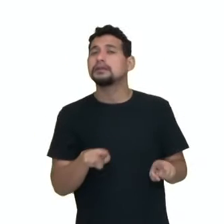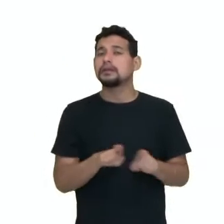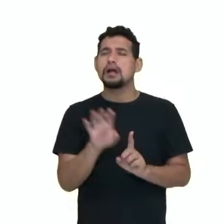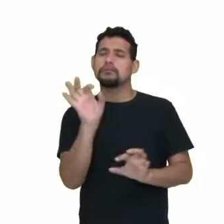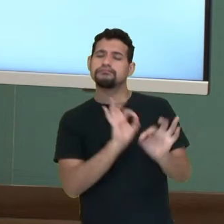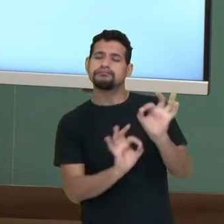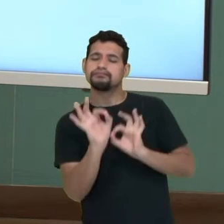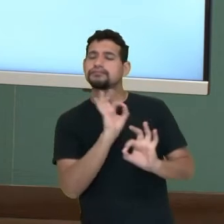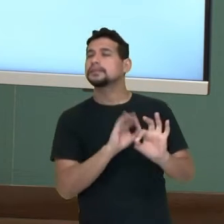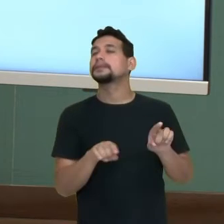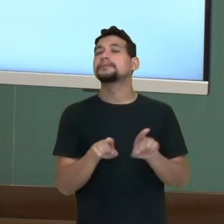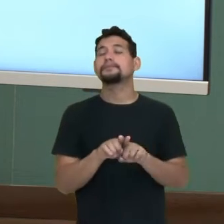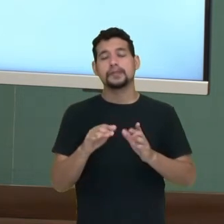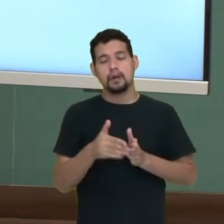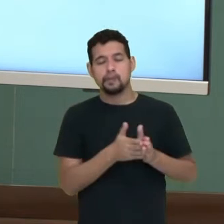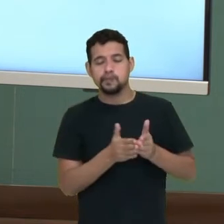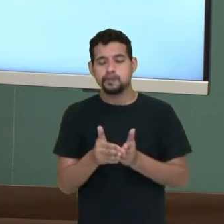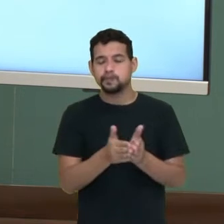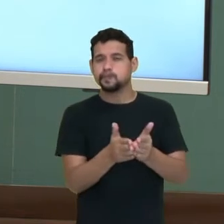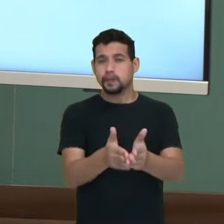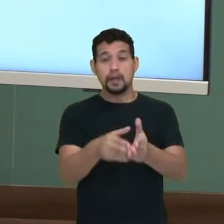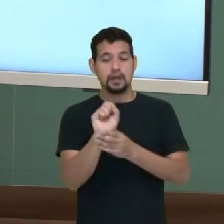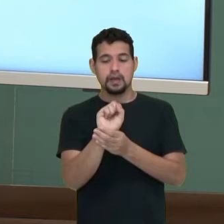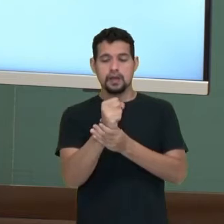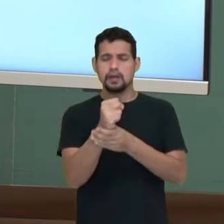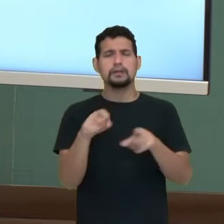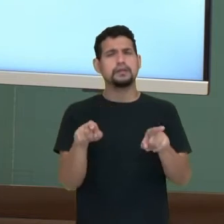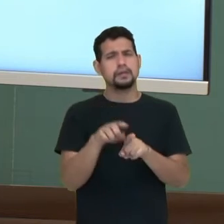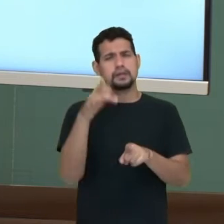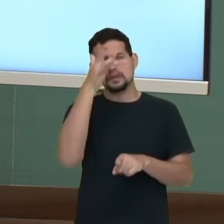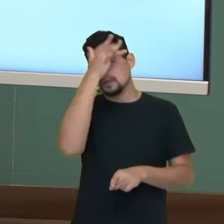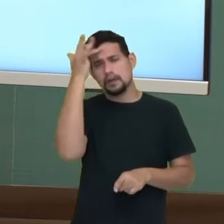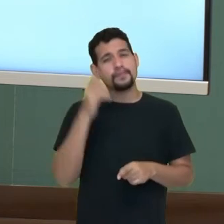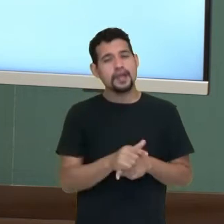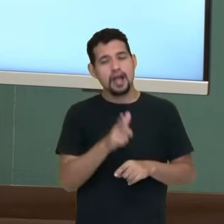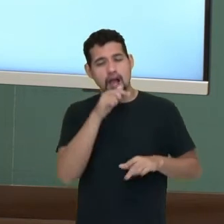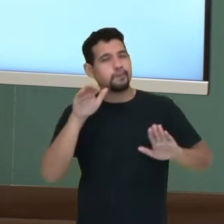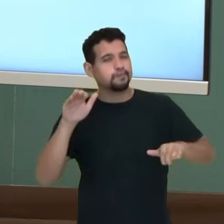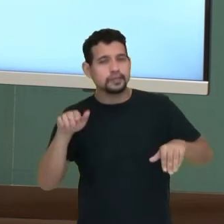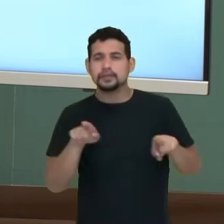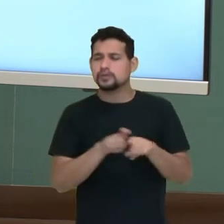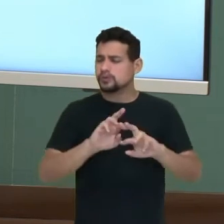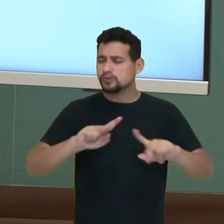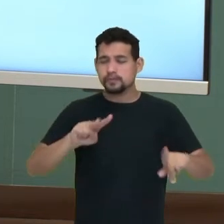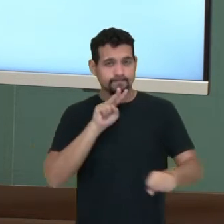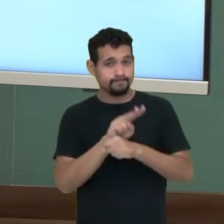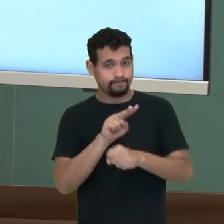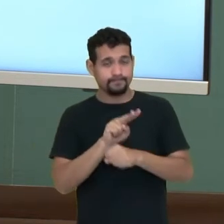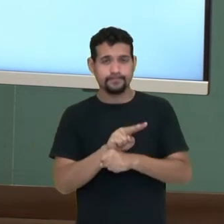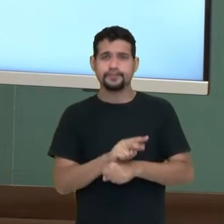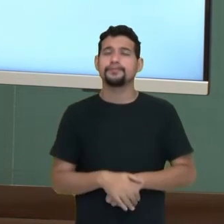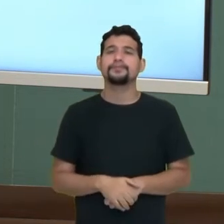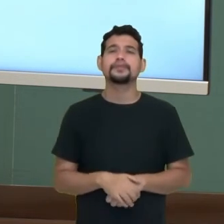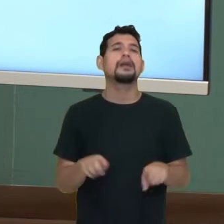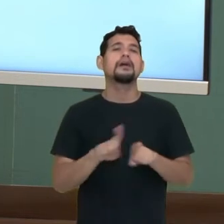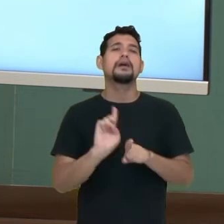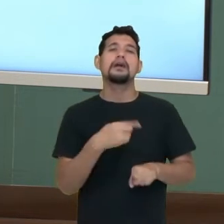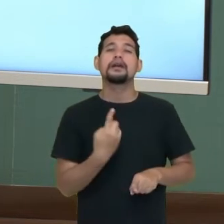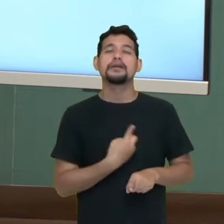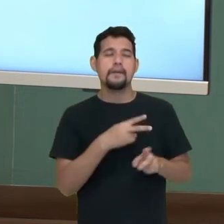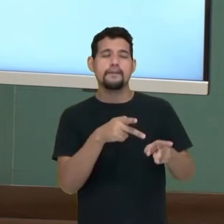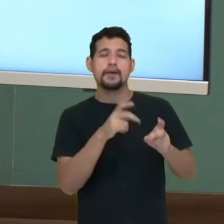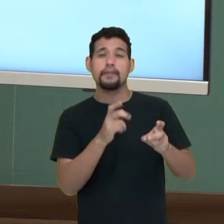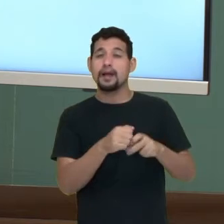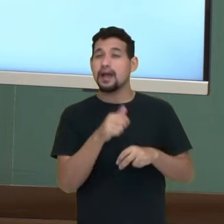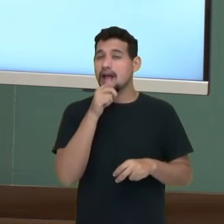organiza as embarcações, a segurança dos banhistas, atuando aí de uma forma sempre primorosa. E também nas águas